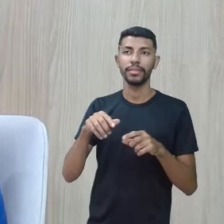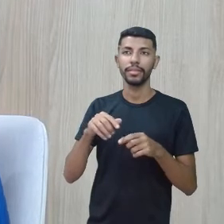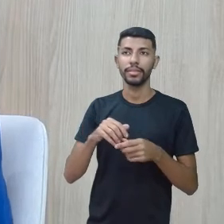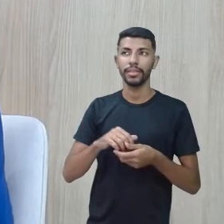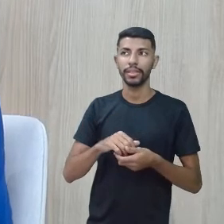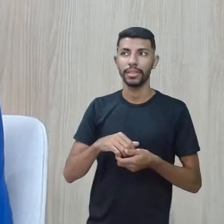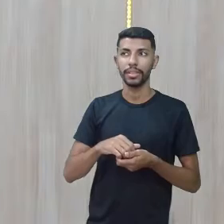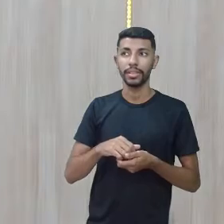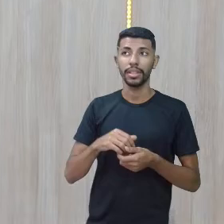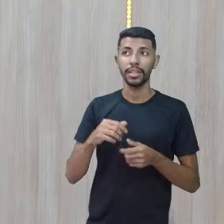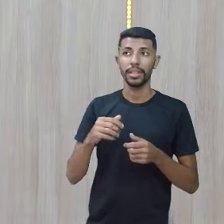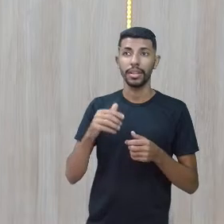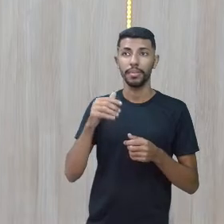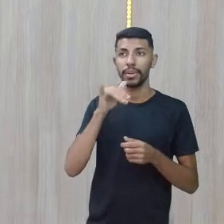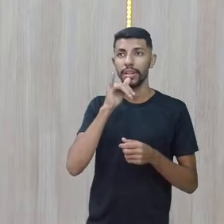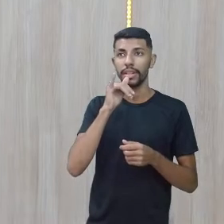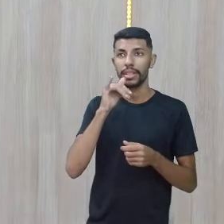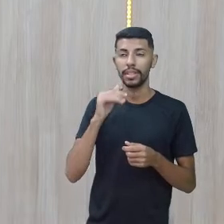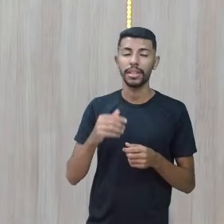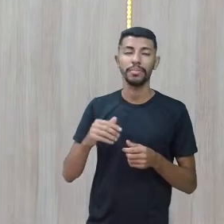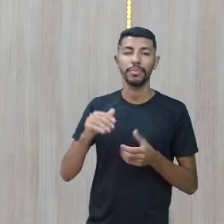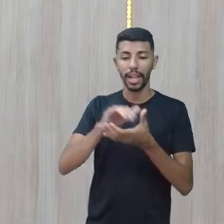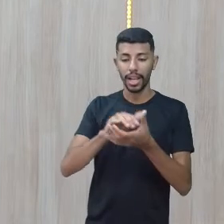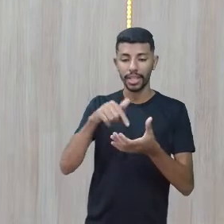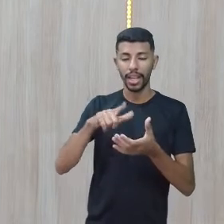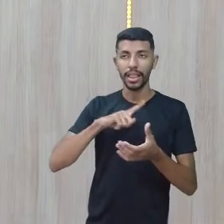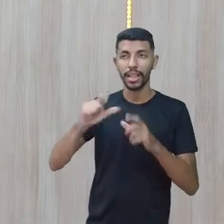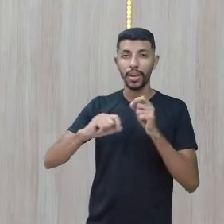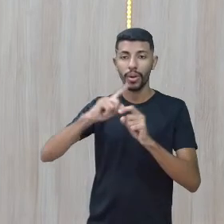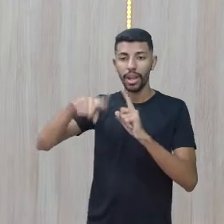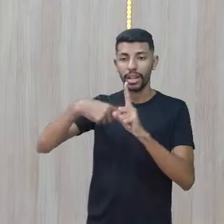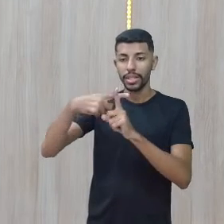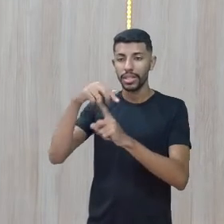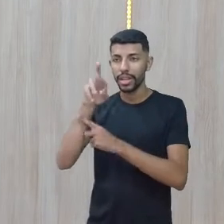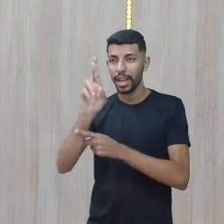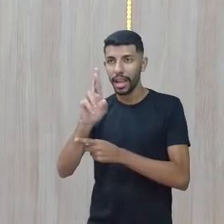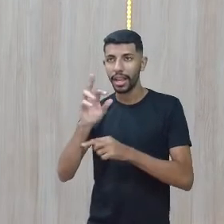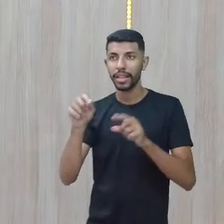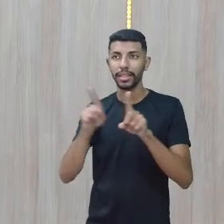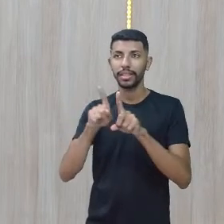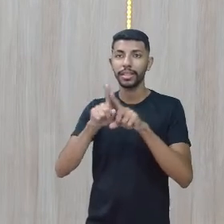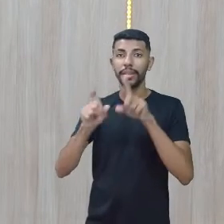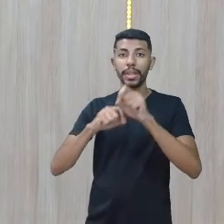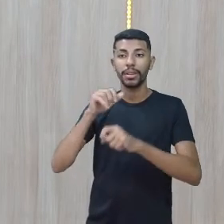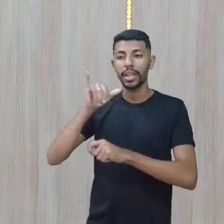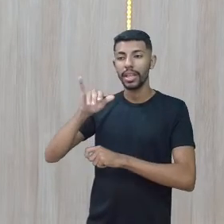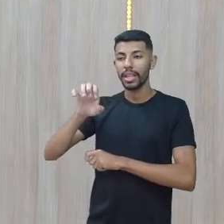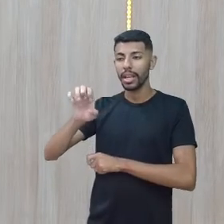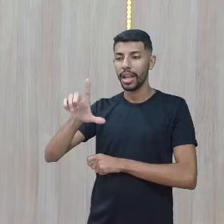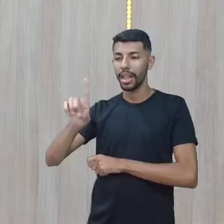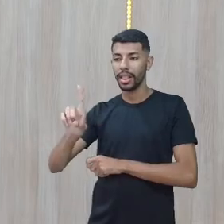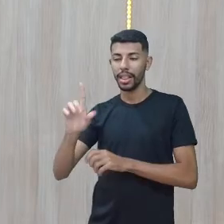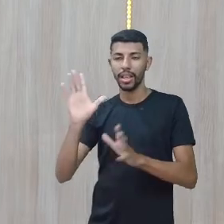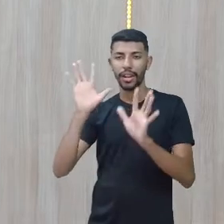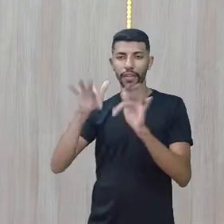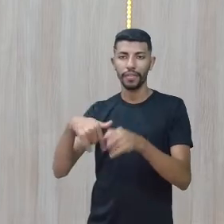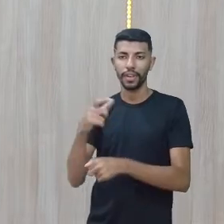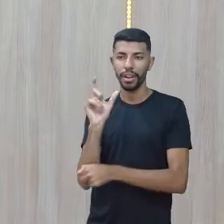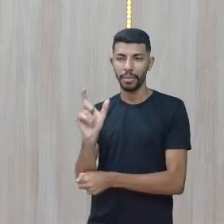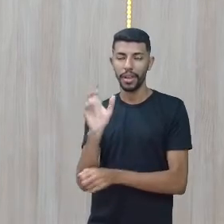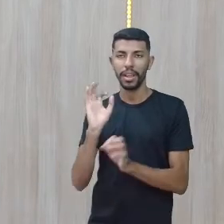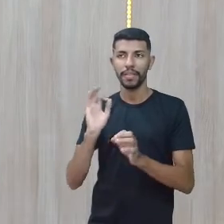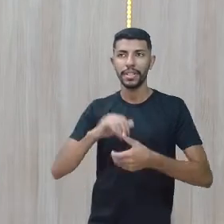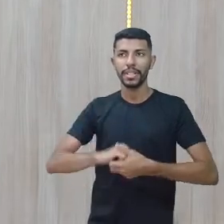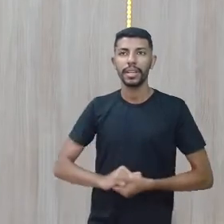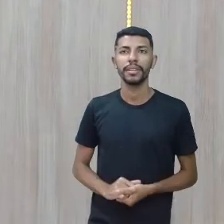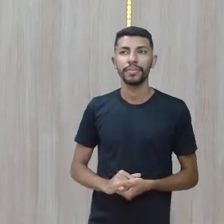Sendo que no caso de Mary casada, teria mais um R aqui, né? É, mais um R e teria um IED no final, married. Married, ok. Mas ia ficar muito